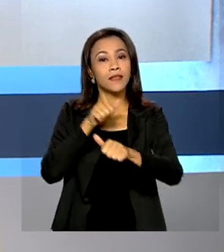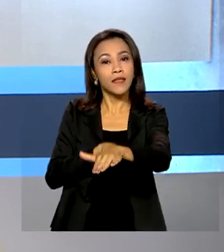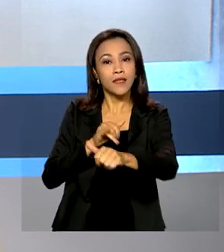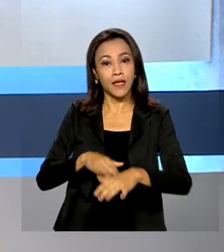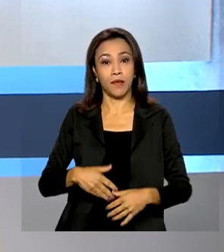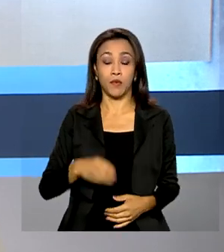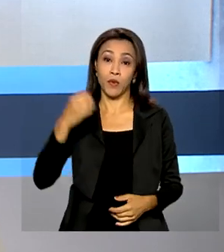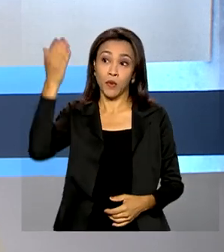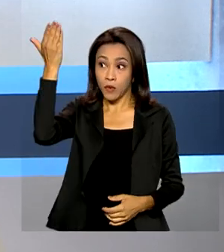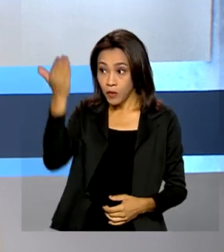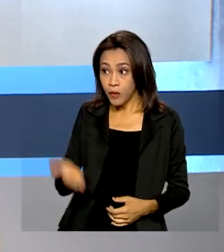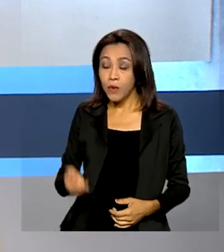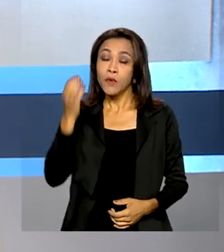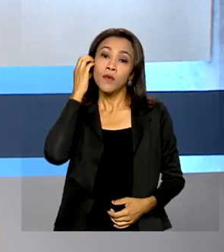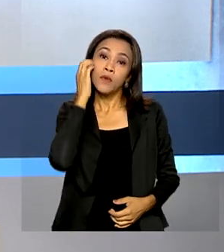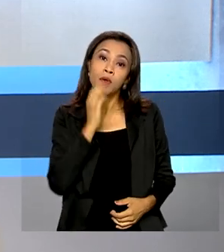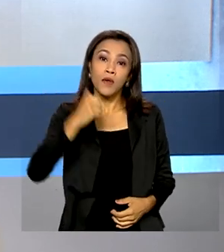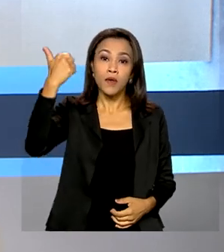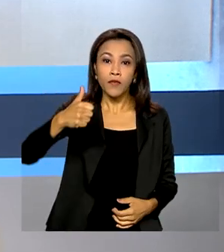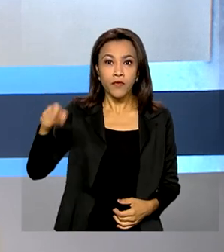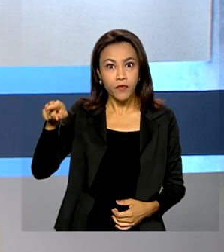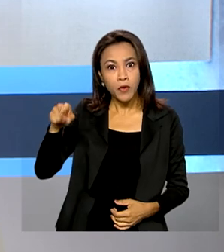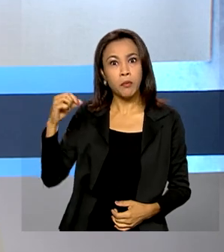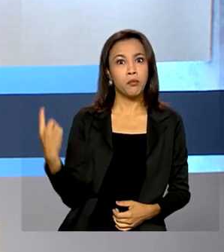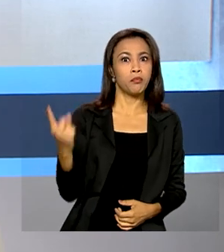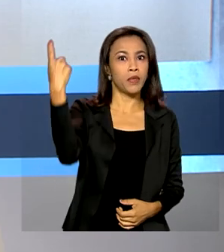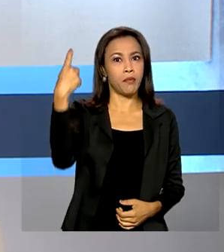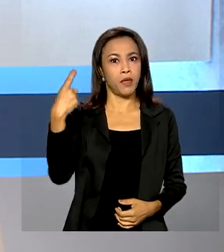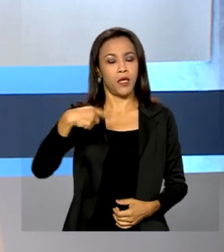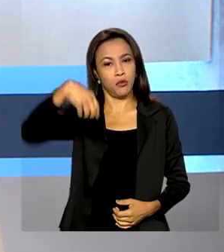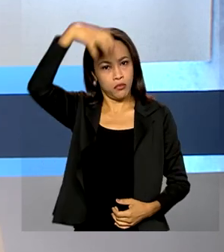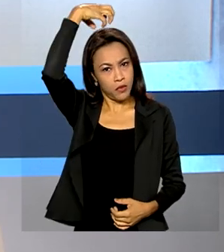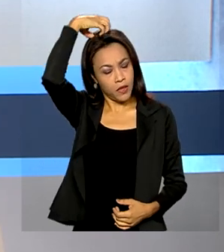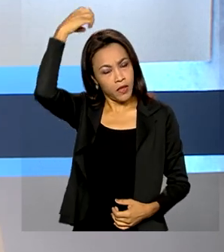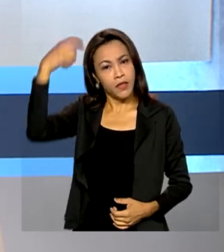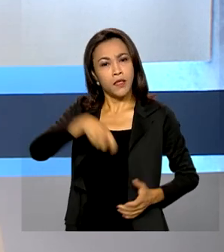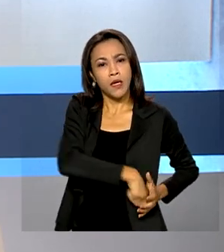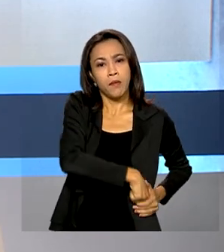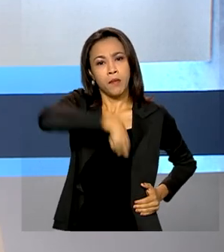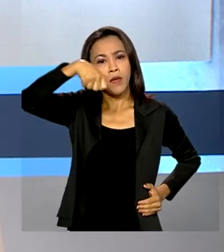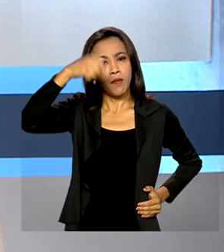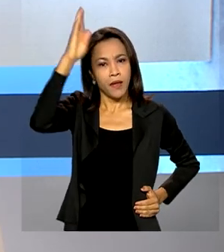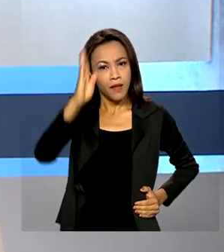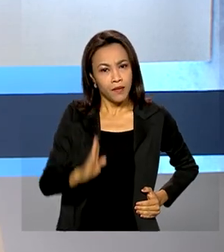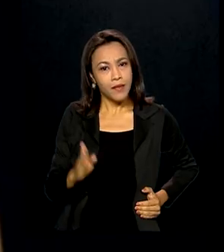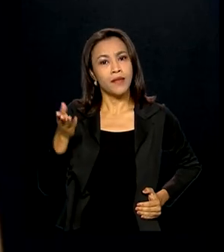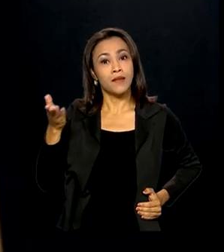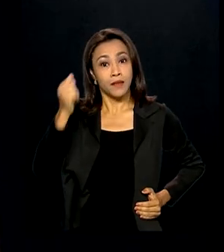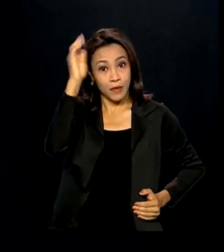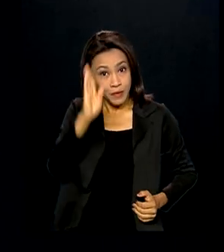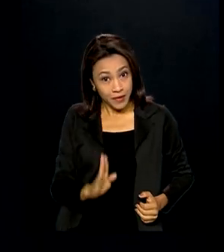imperador brasileiro e responsável por proclamar a independência do Brasil de Portugal.